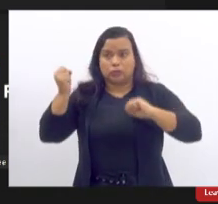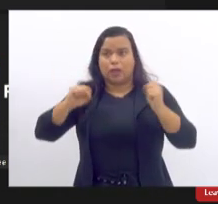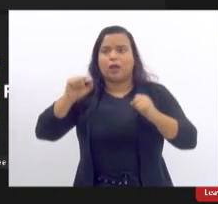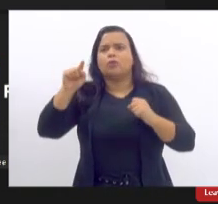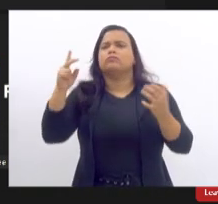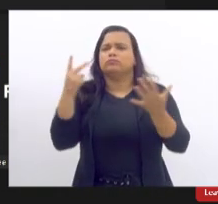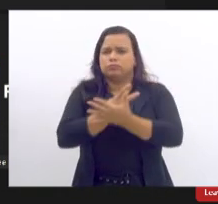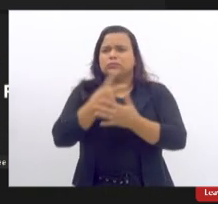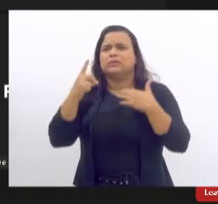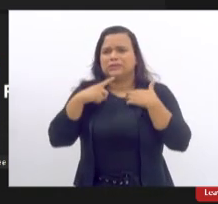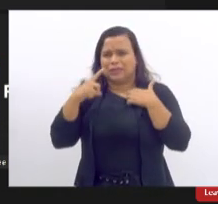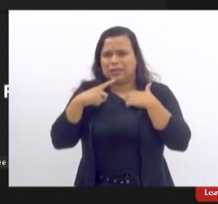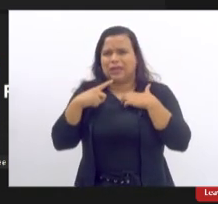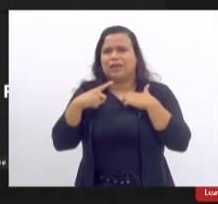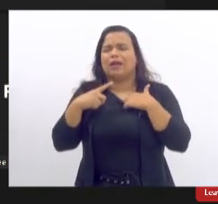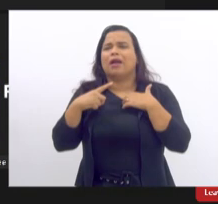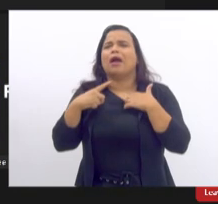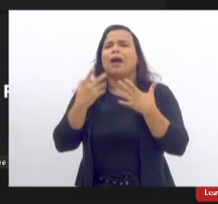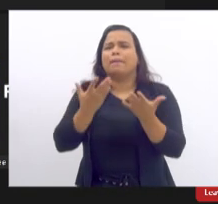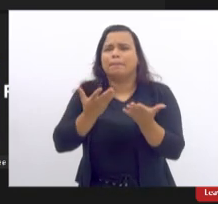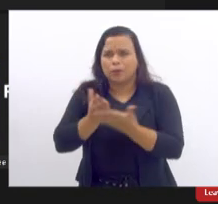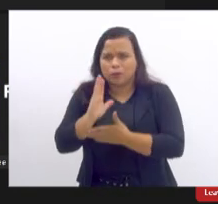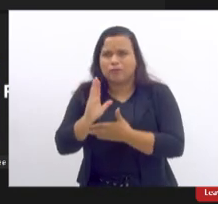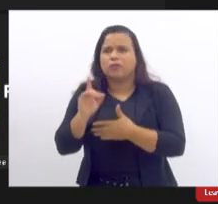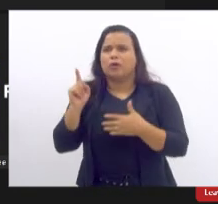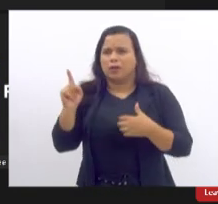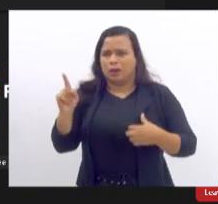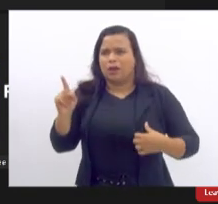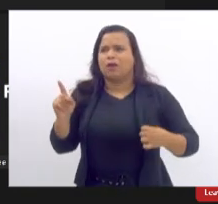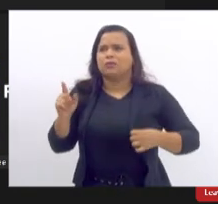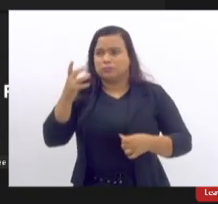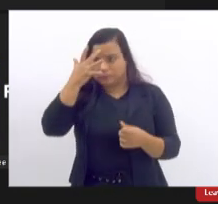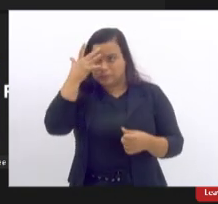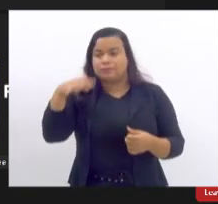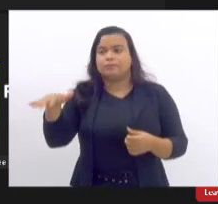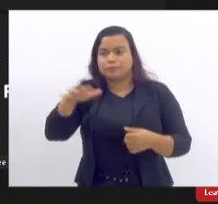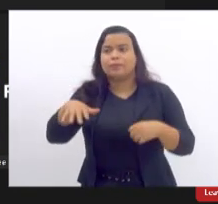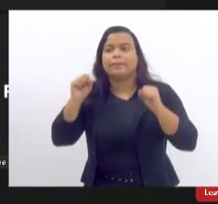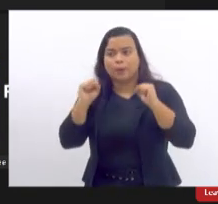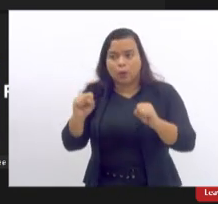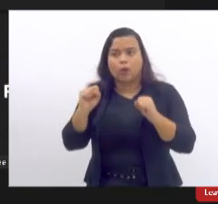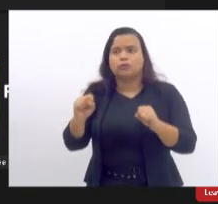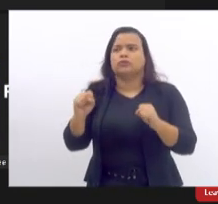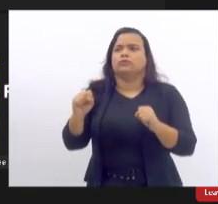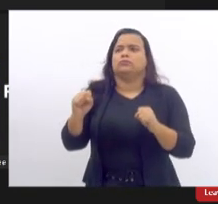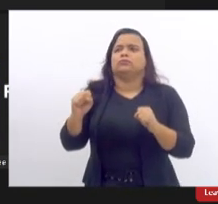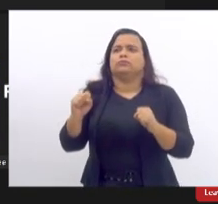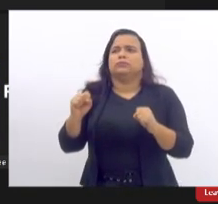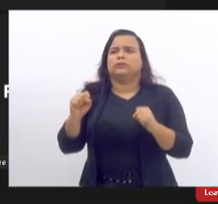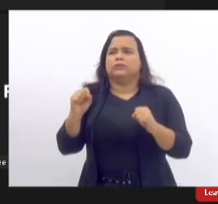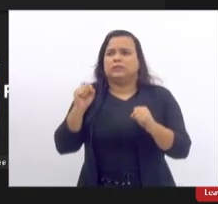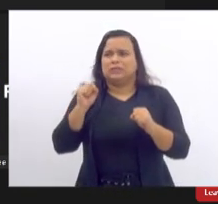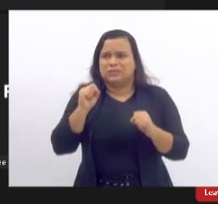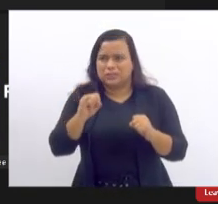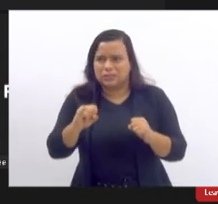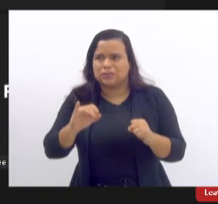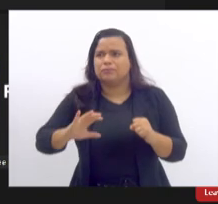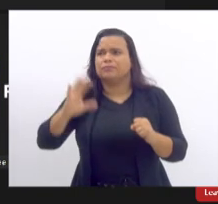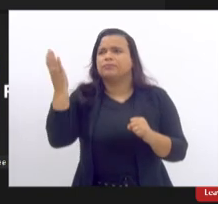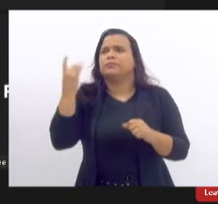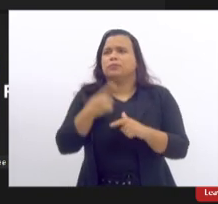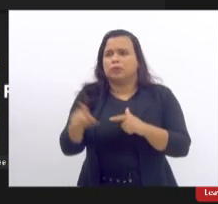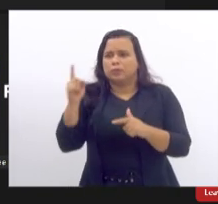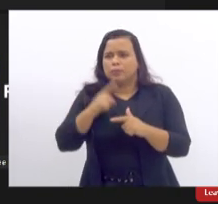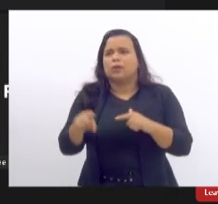Dilma foi aprovado pelo próprio governo que essas pessoas poderiam automaticamente em caso de problemas desses repousos e tudo